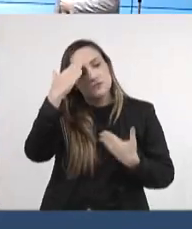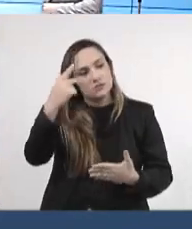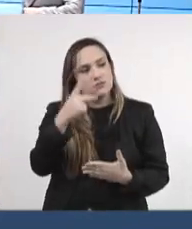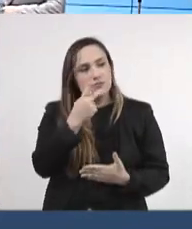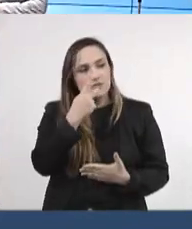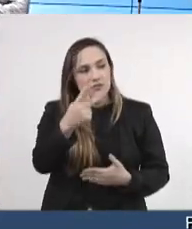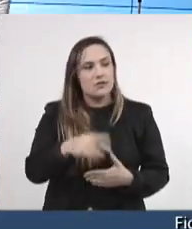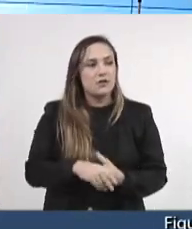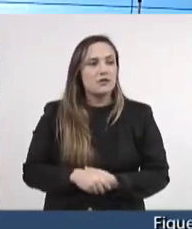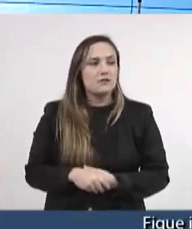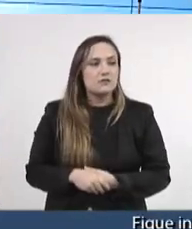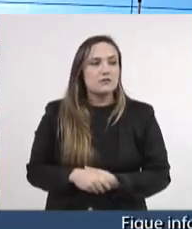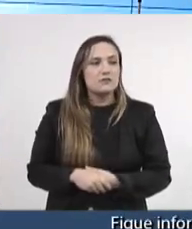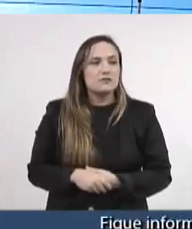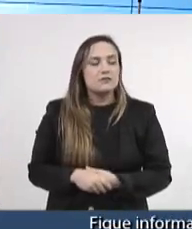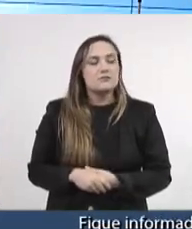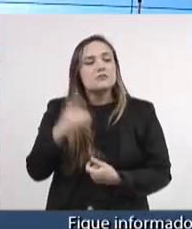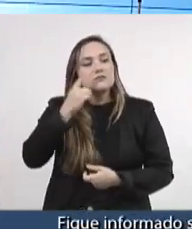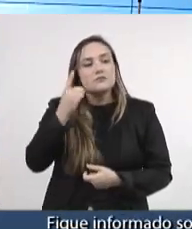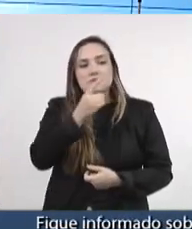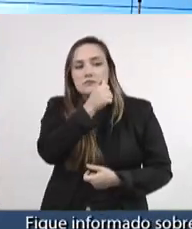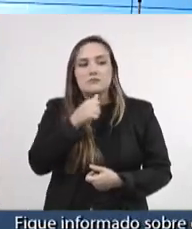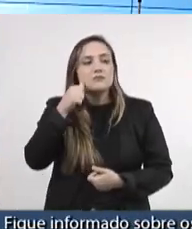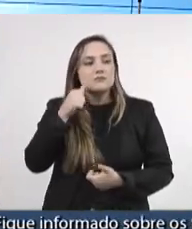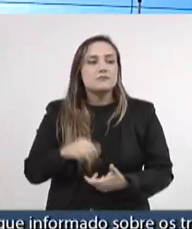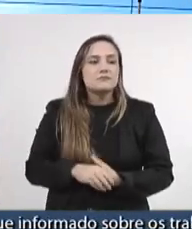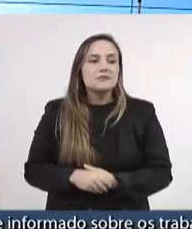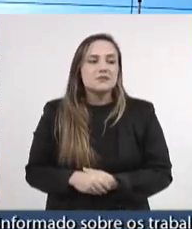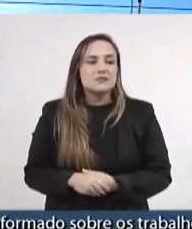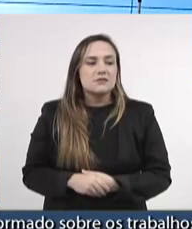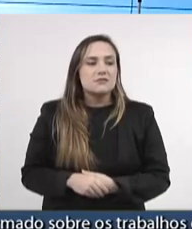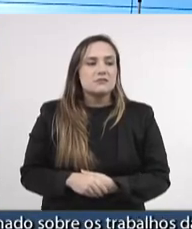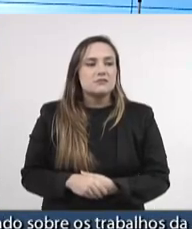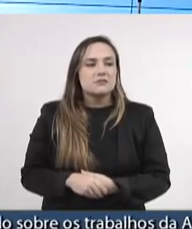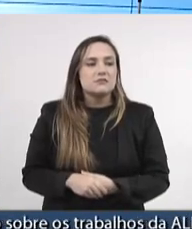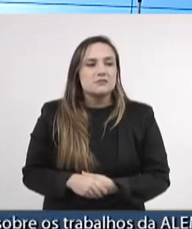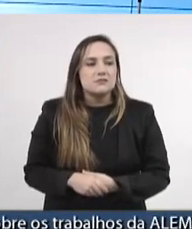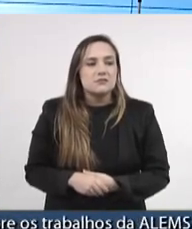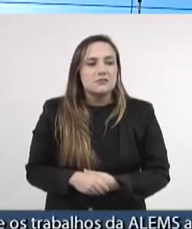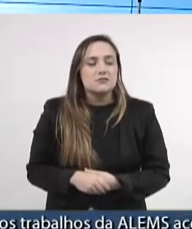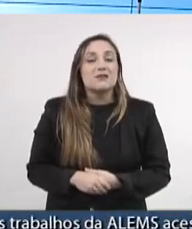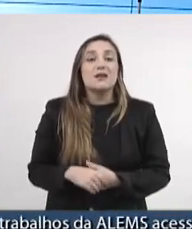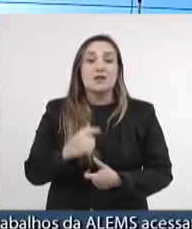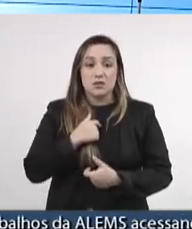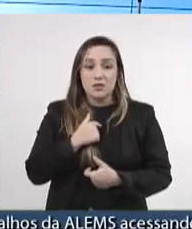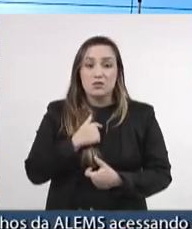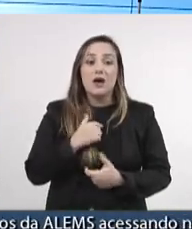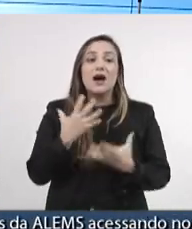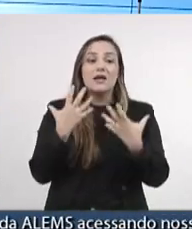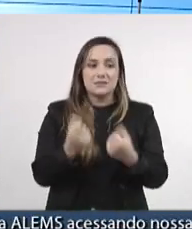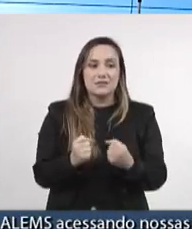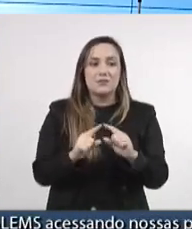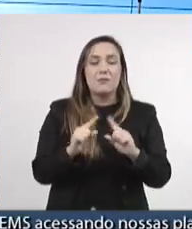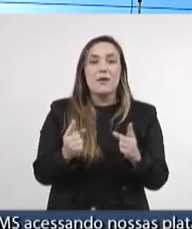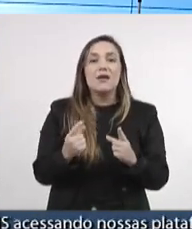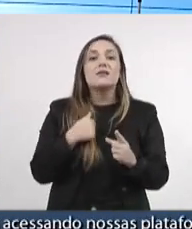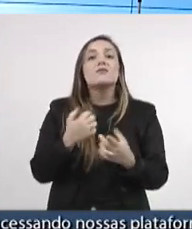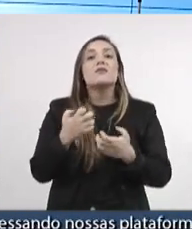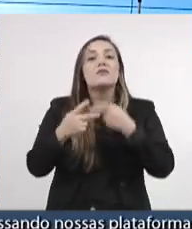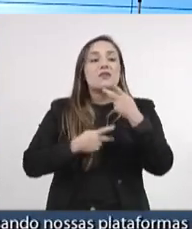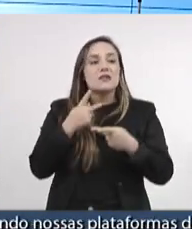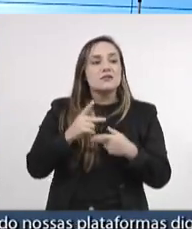fala de vossa excelência, deputado Antônio Vaz. E quero, ao incorporá-la, aumentar a